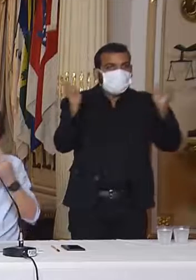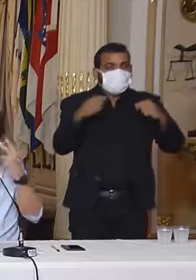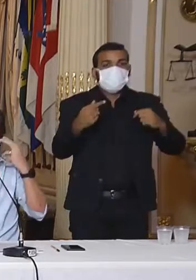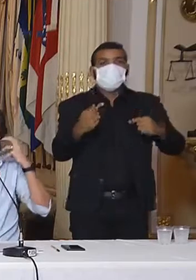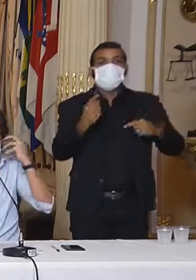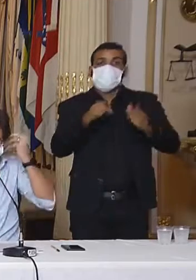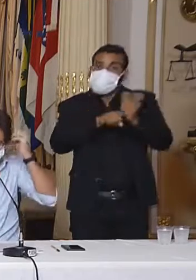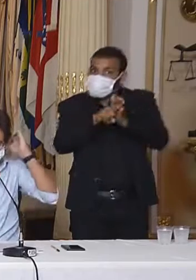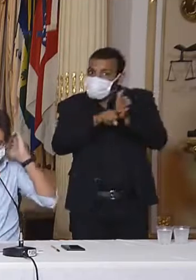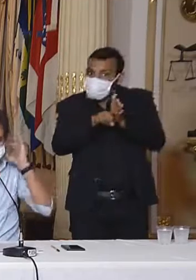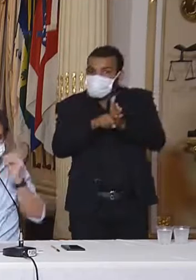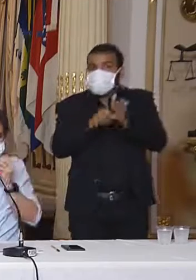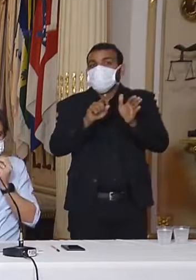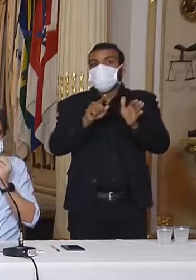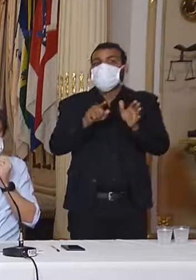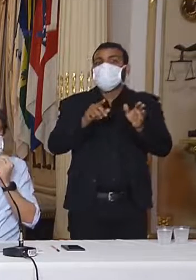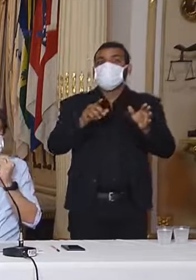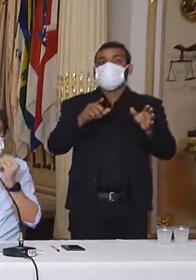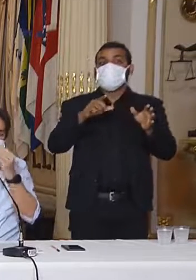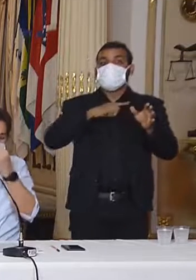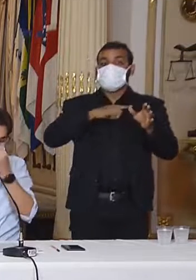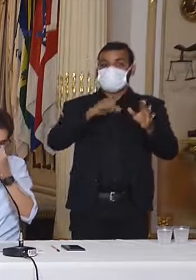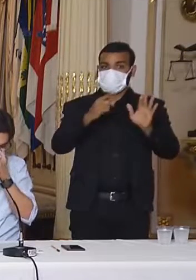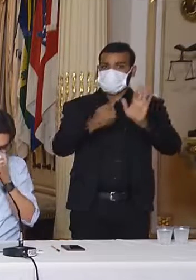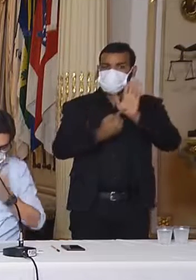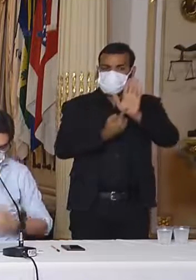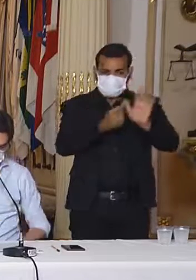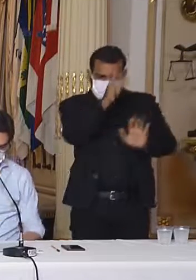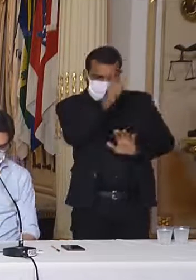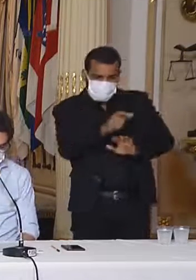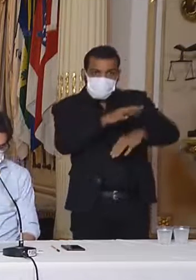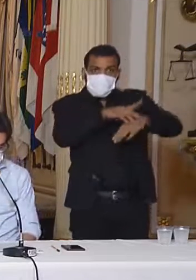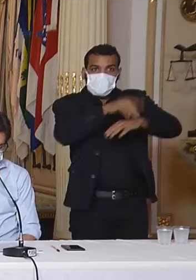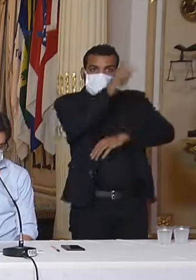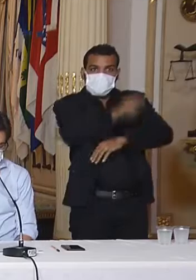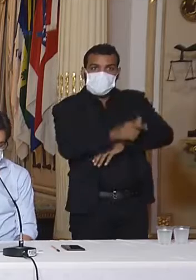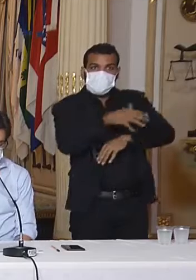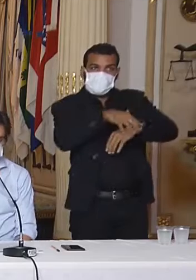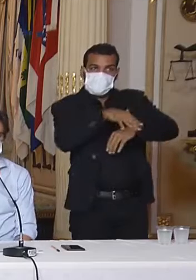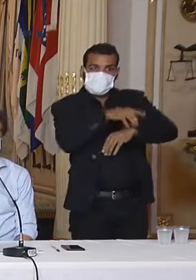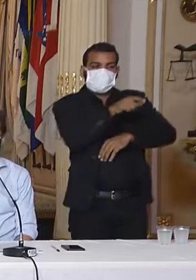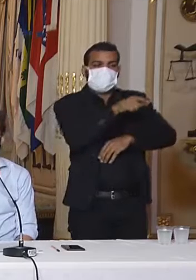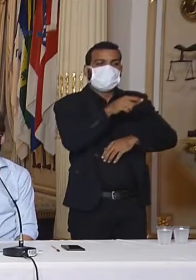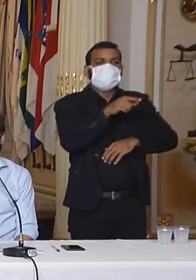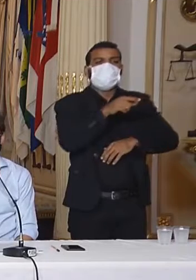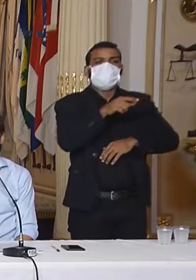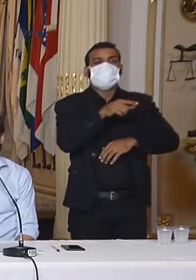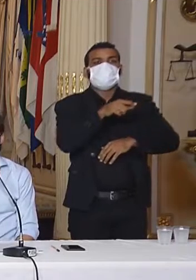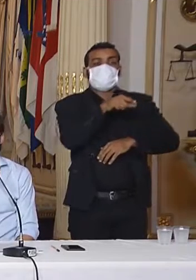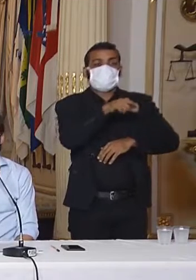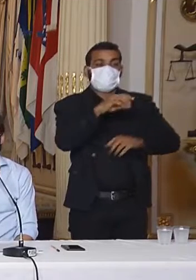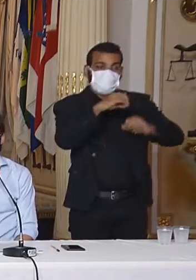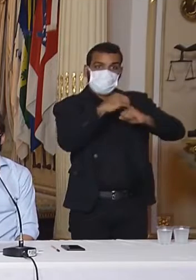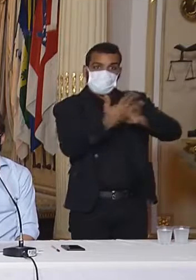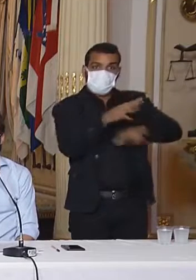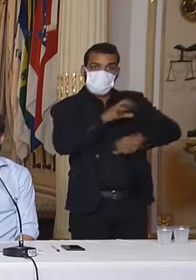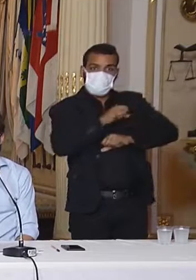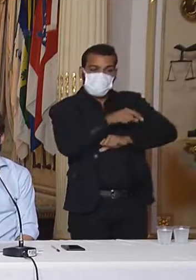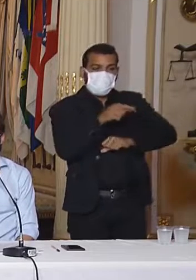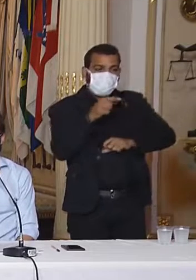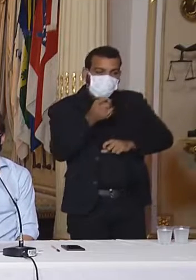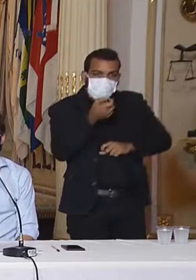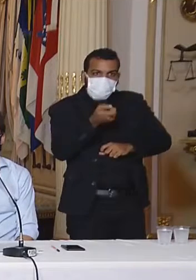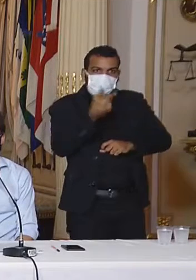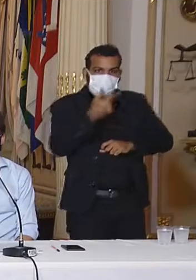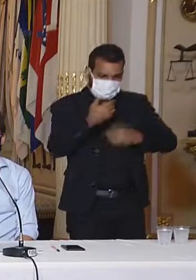uma parte expressiva dos pacientes com a COVID-19 desenvolve, é uma